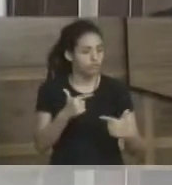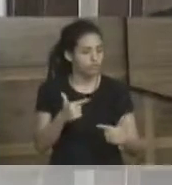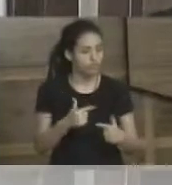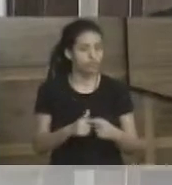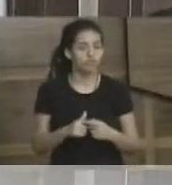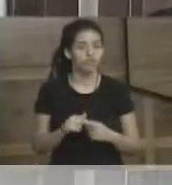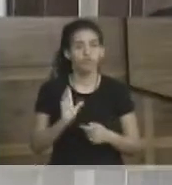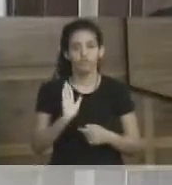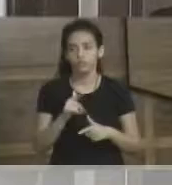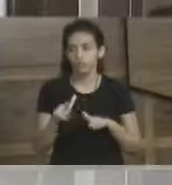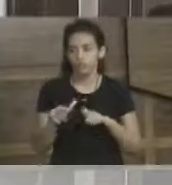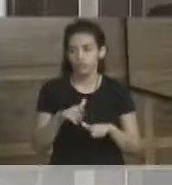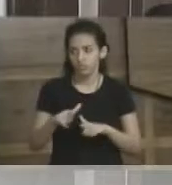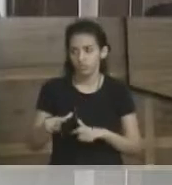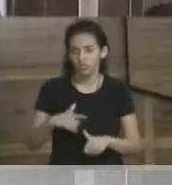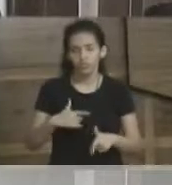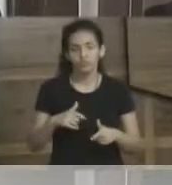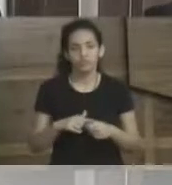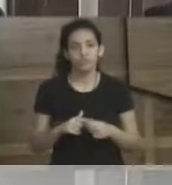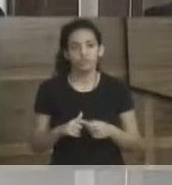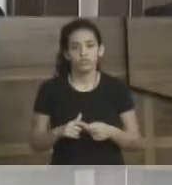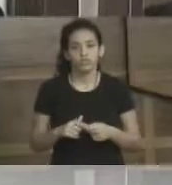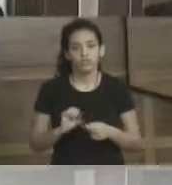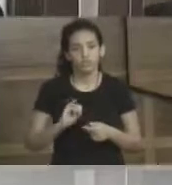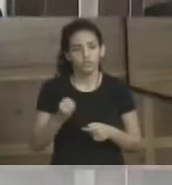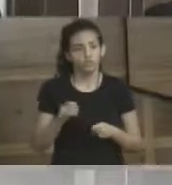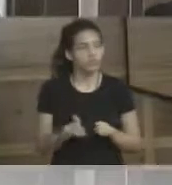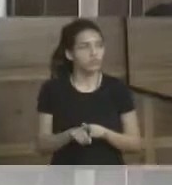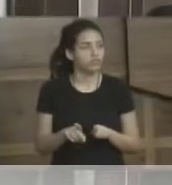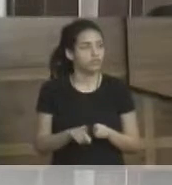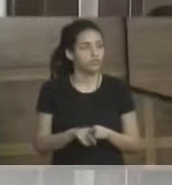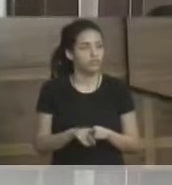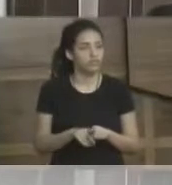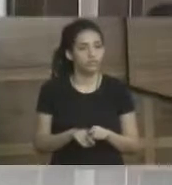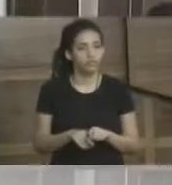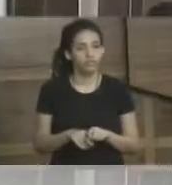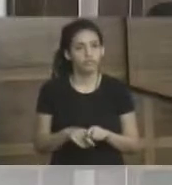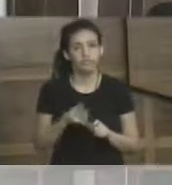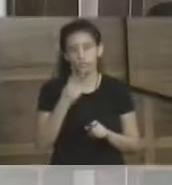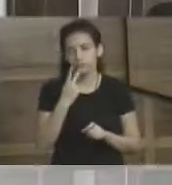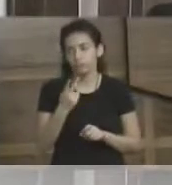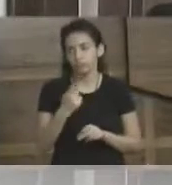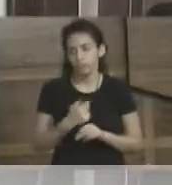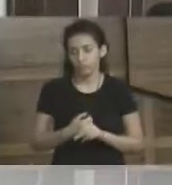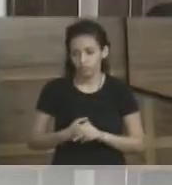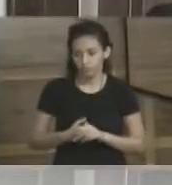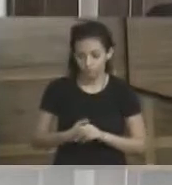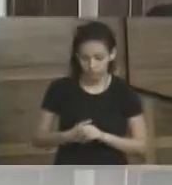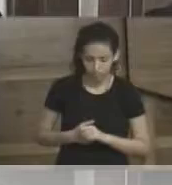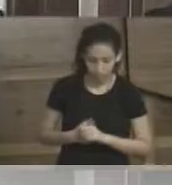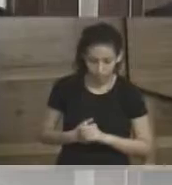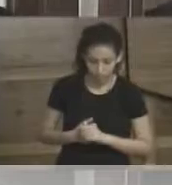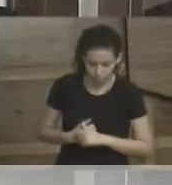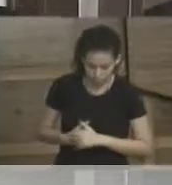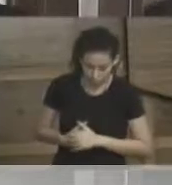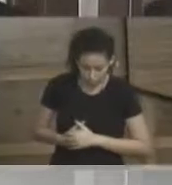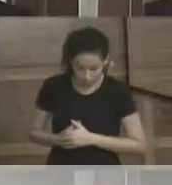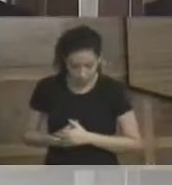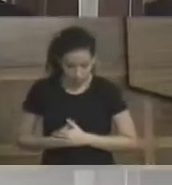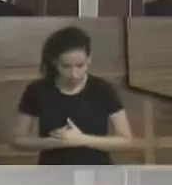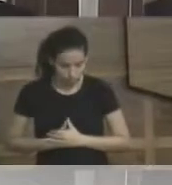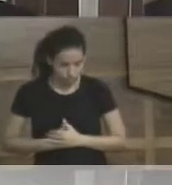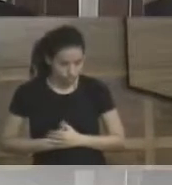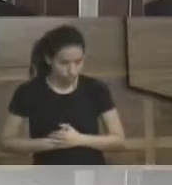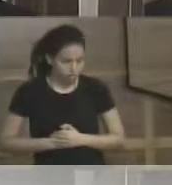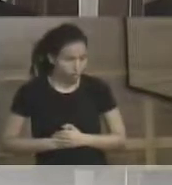estamos trabalhando internamente, e aproveitar o incêndio do vereador Camus para reforçar esse pedido, fazer coro,